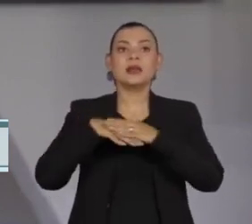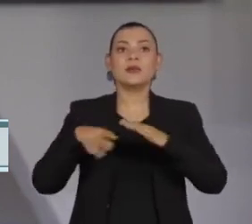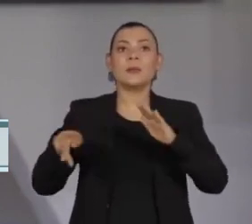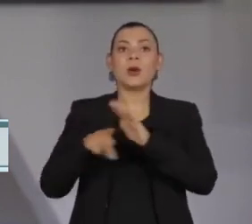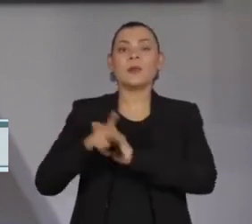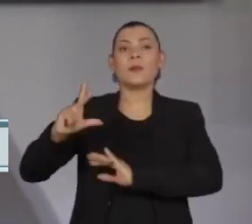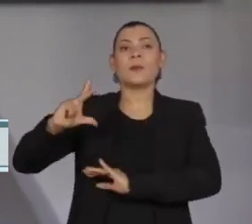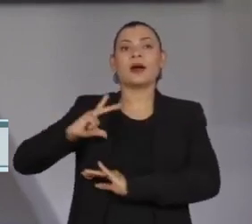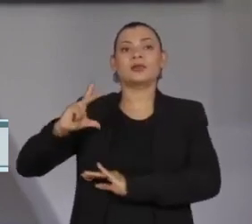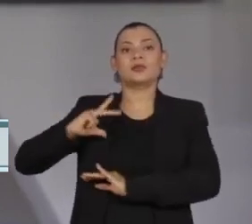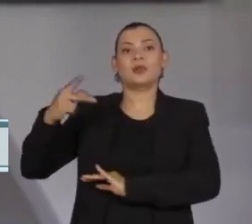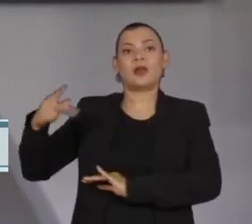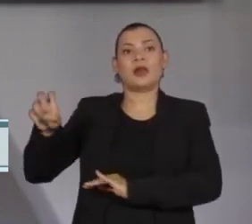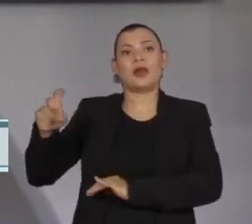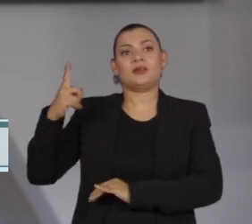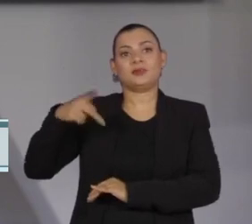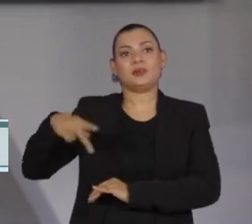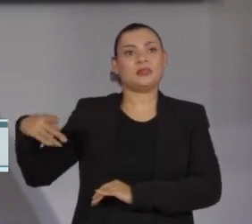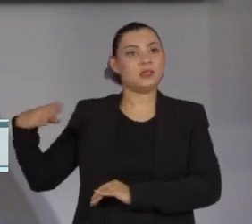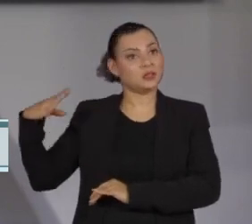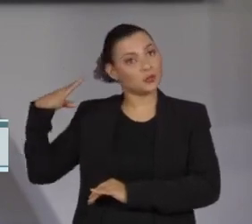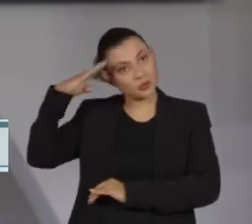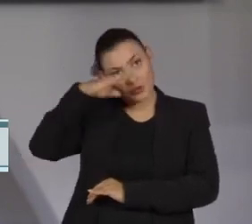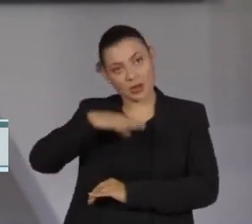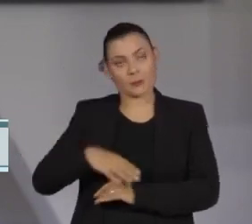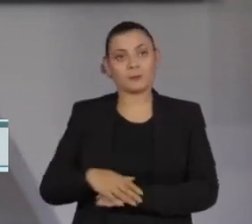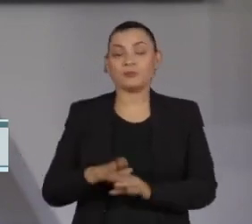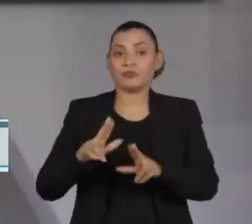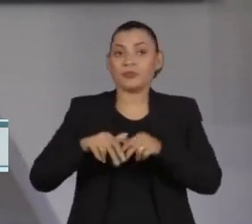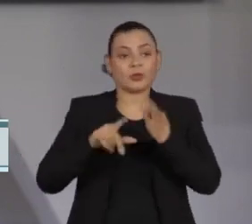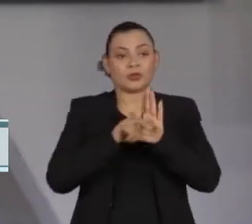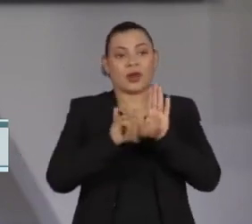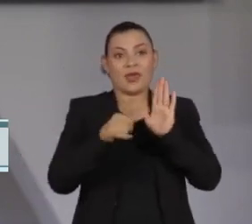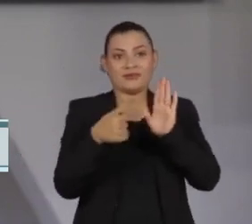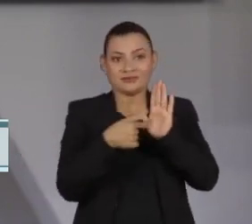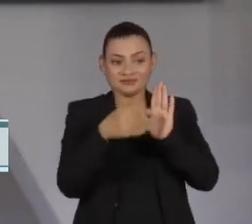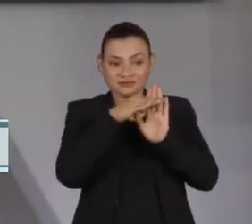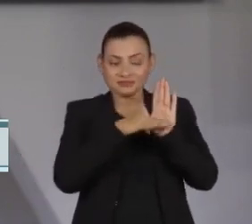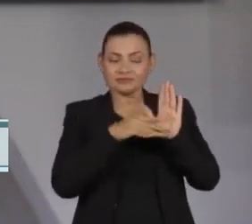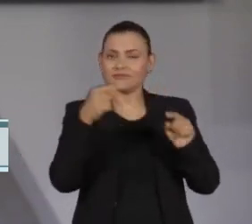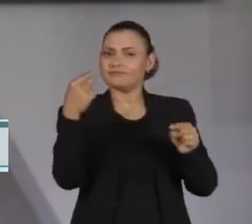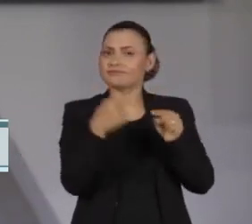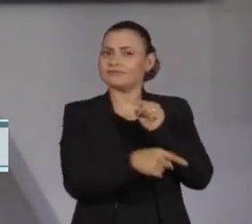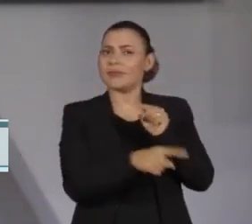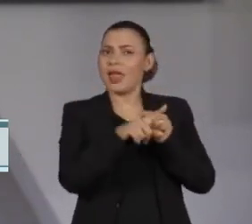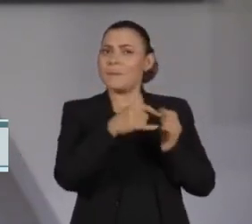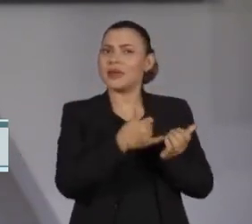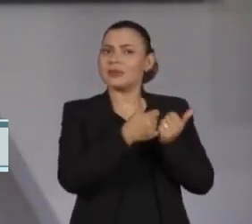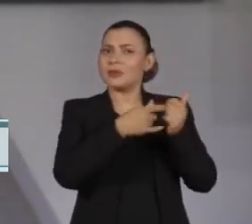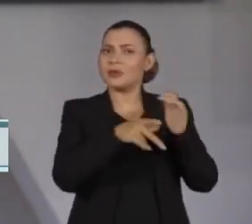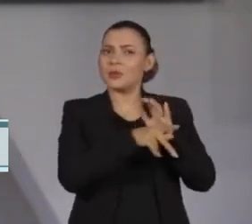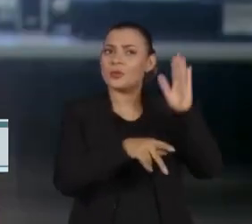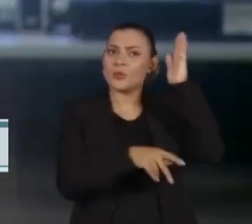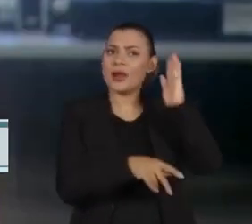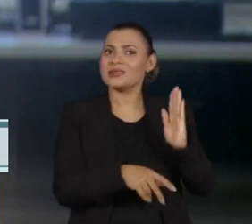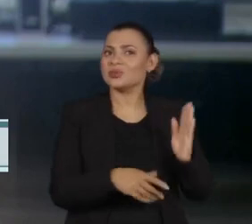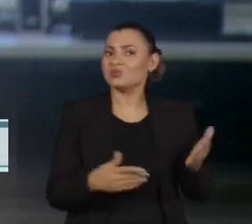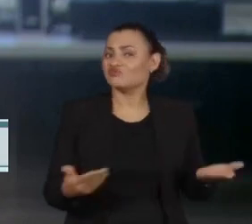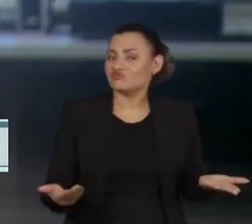pessoais do ex-presidente, o que vai contra a legislação que diz que eles deveriam ser de patrimônio da União.